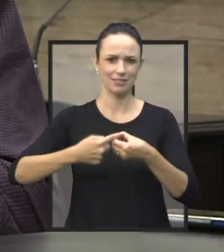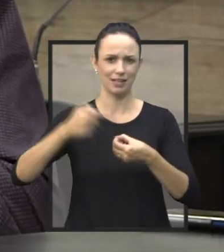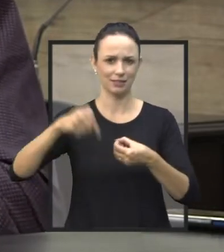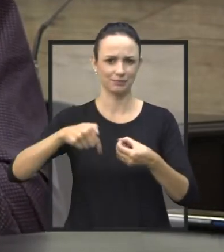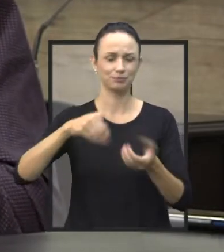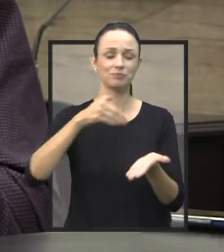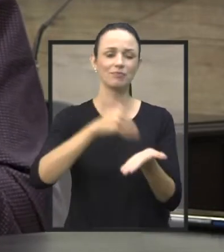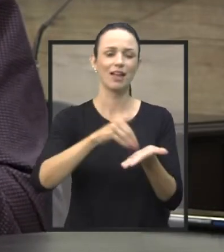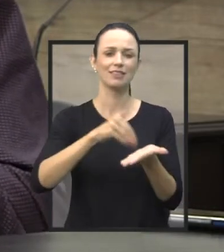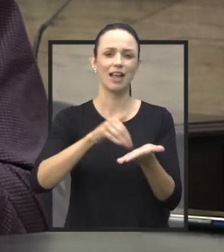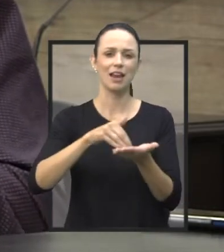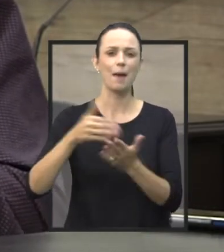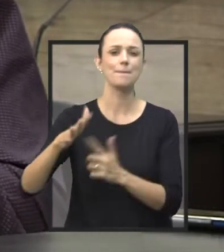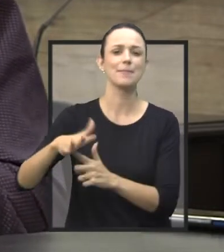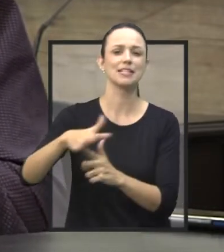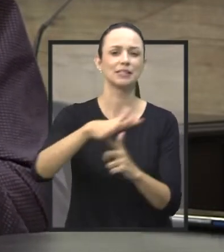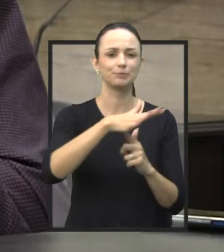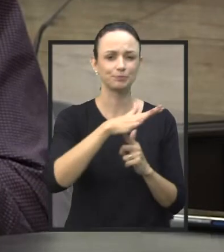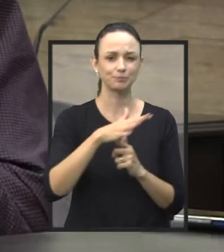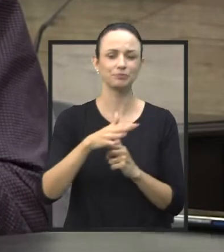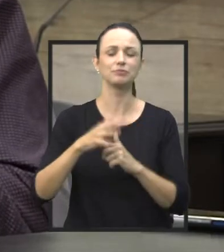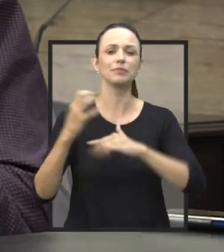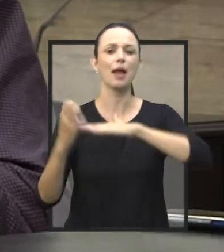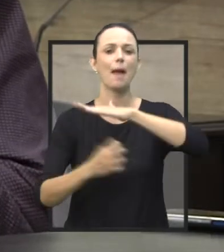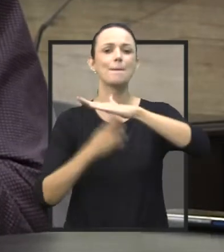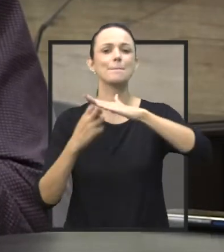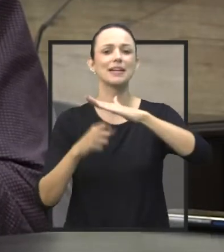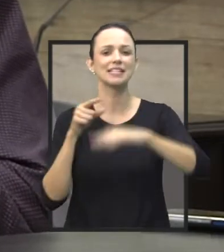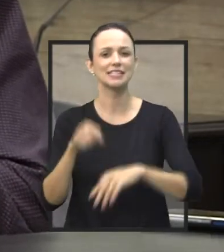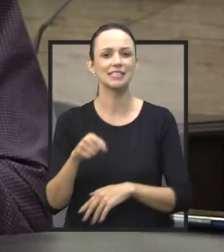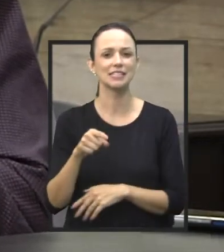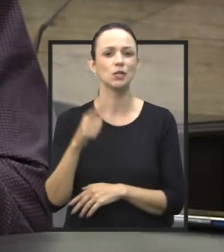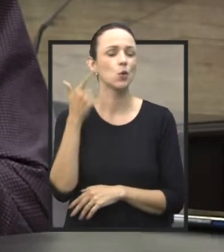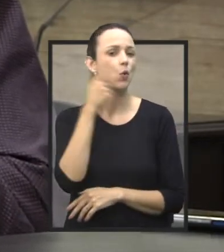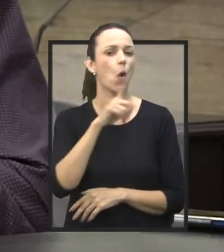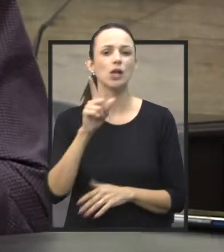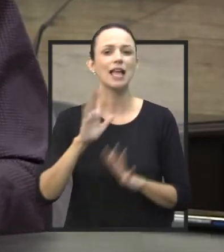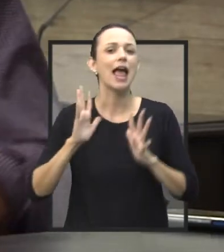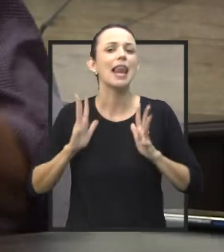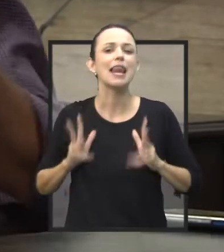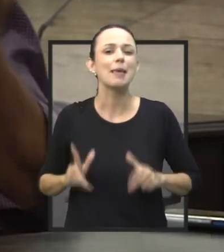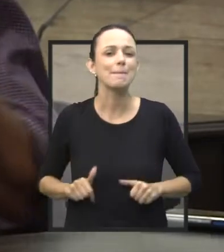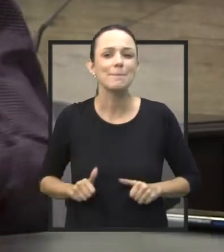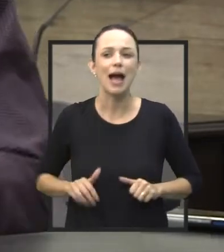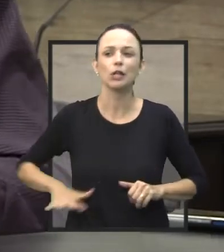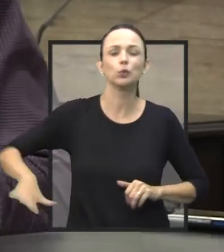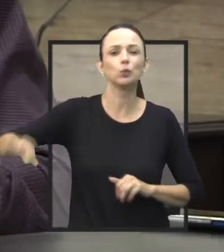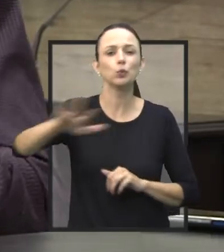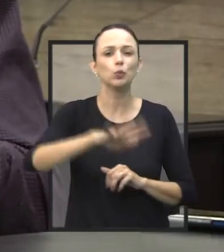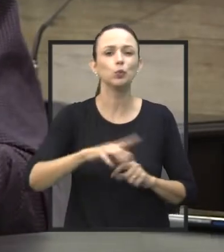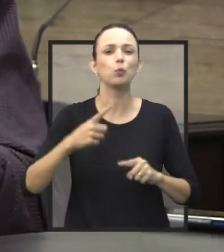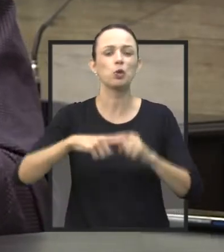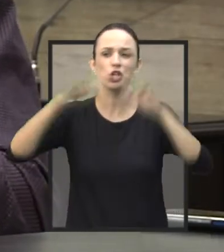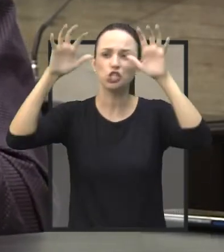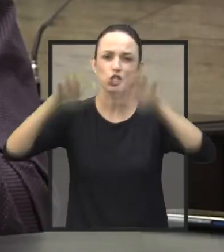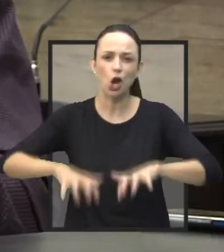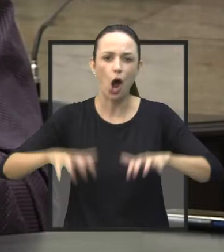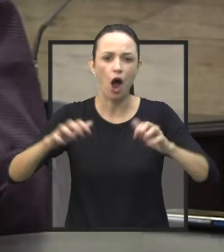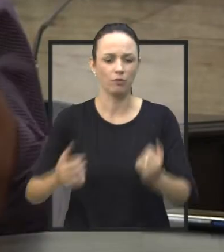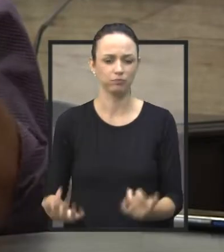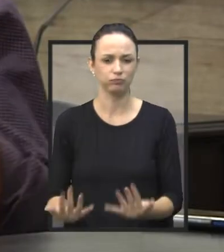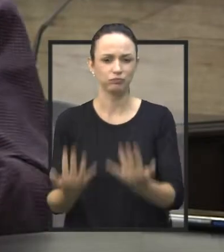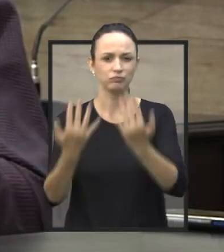Secretaria do Meio Ambiente, as empresas contratadas, não dão conta de limpar tudo, chove, o mato cresce, sargenta precisa ser